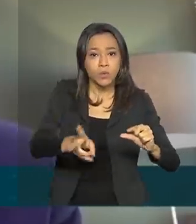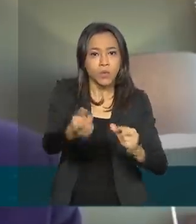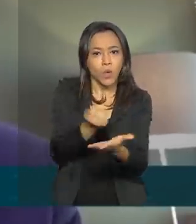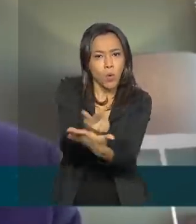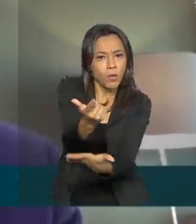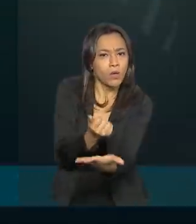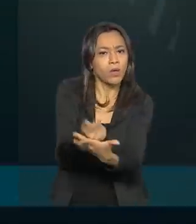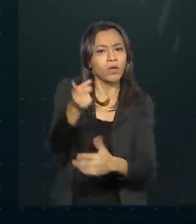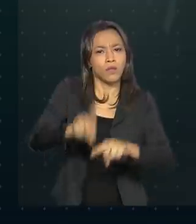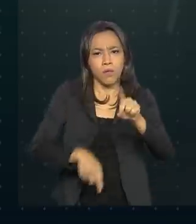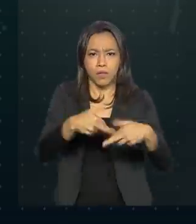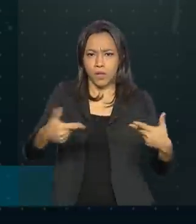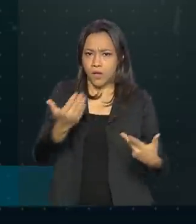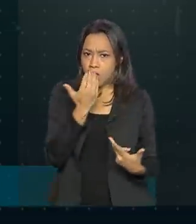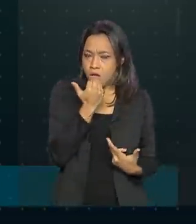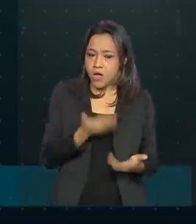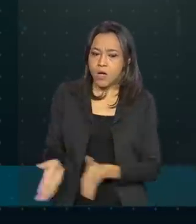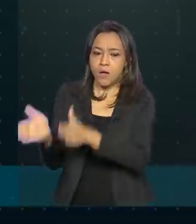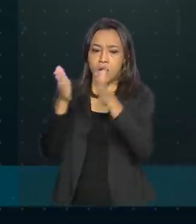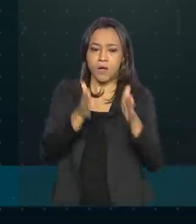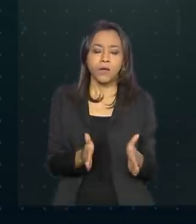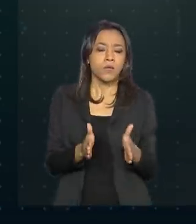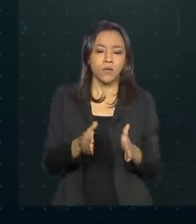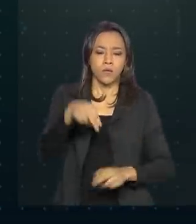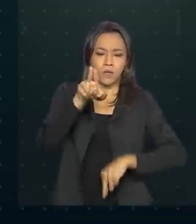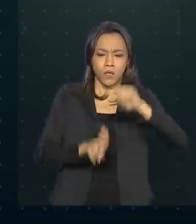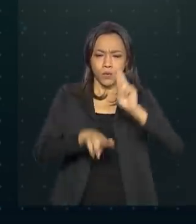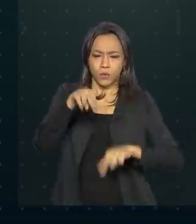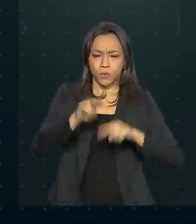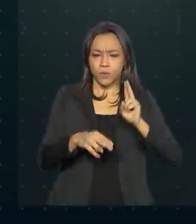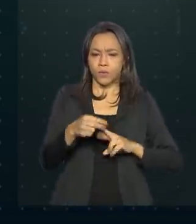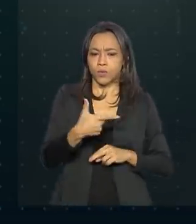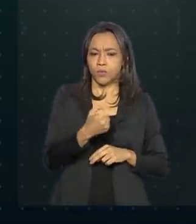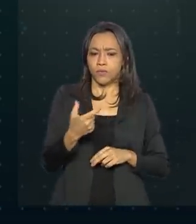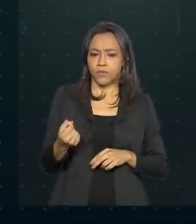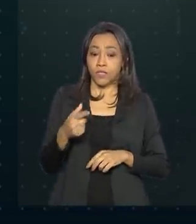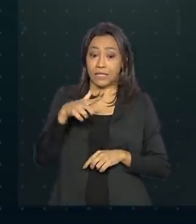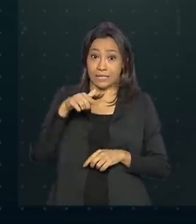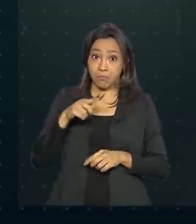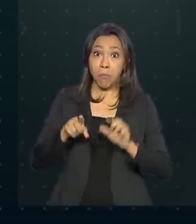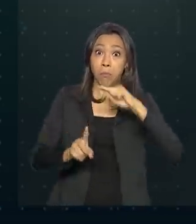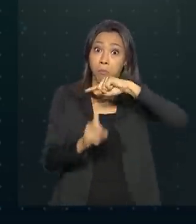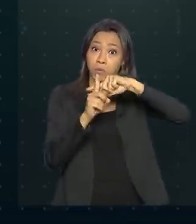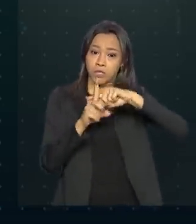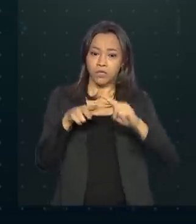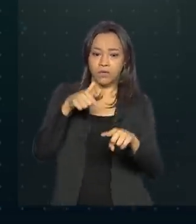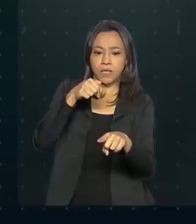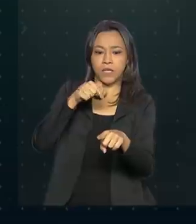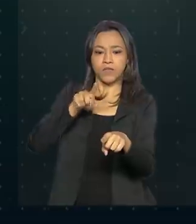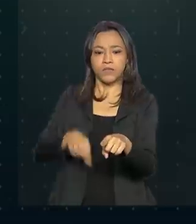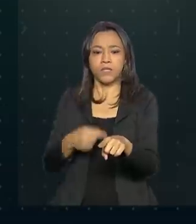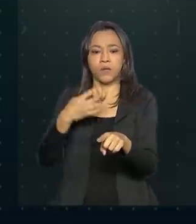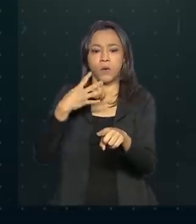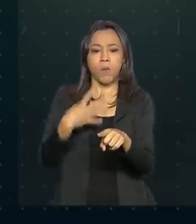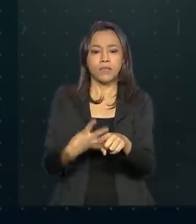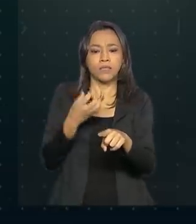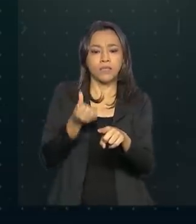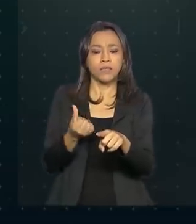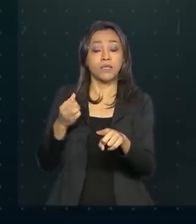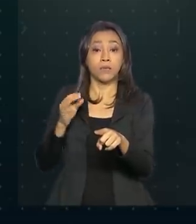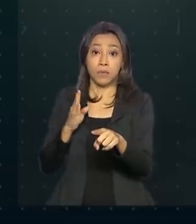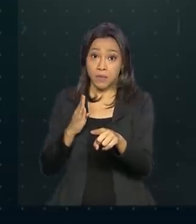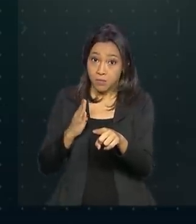alimentares. Em junho, a balança comercial brasileira teve saldo positivo de 7,4 bilhões